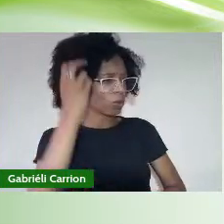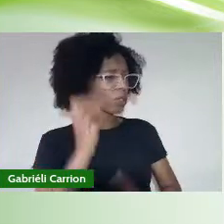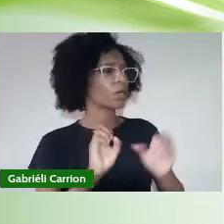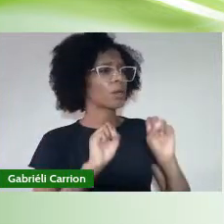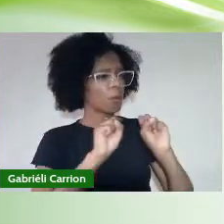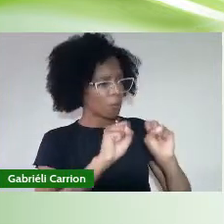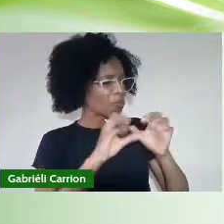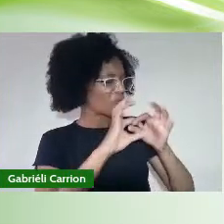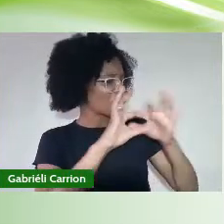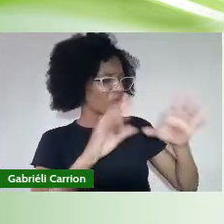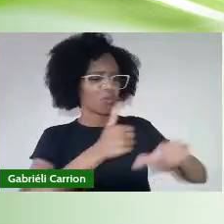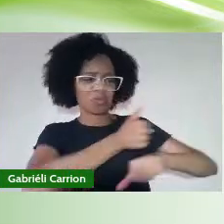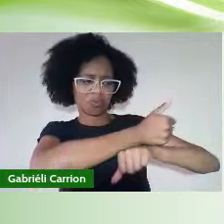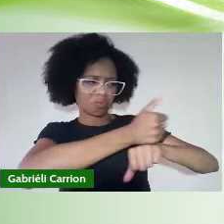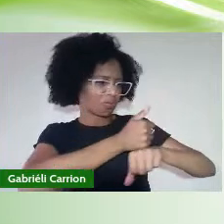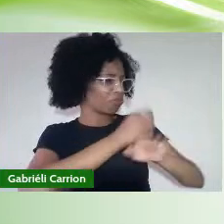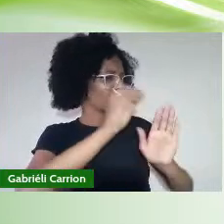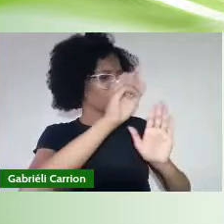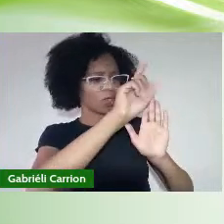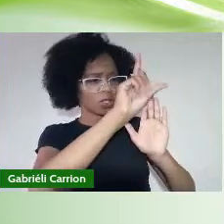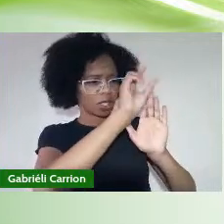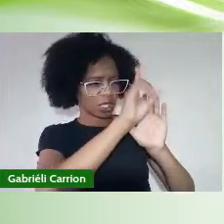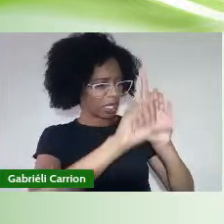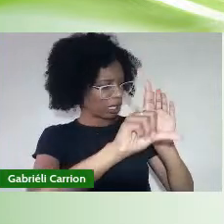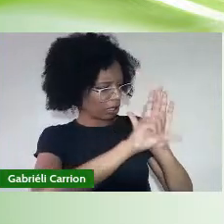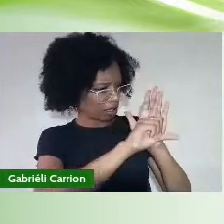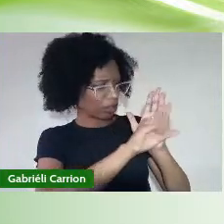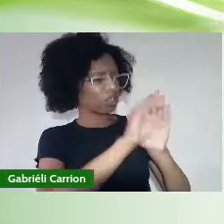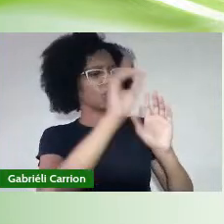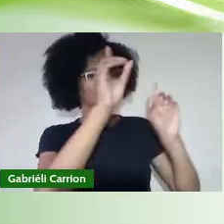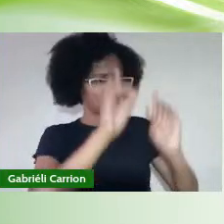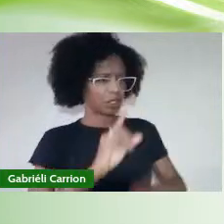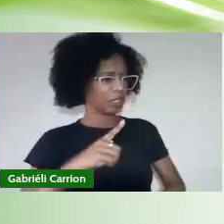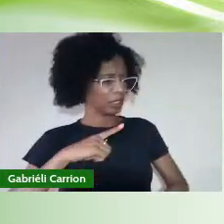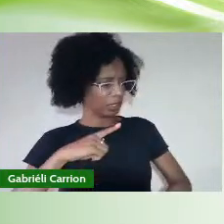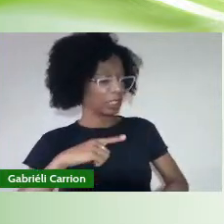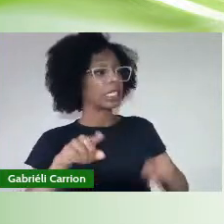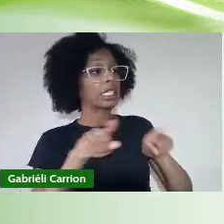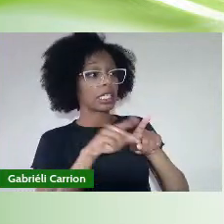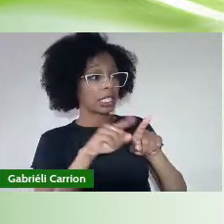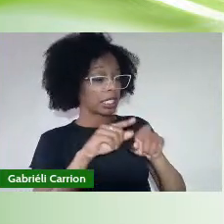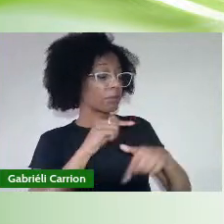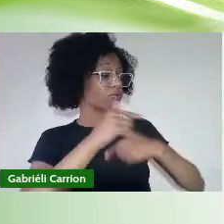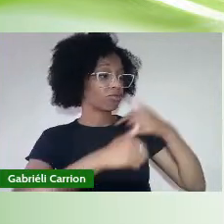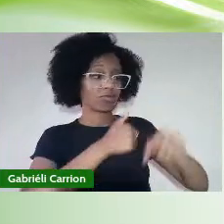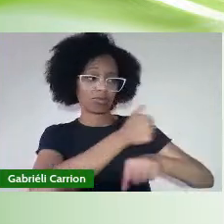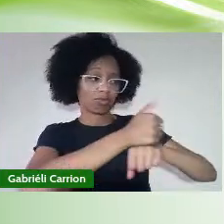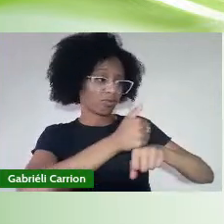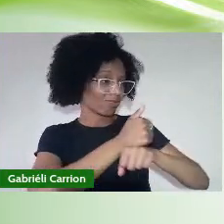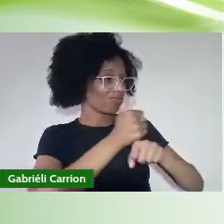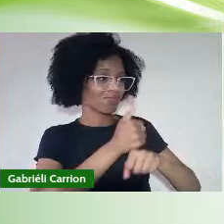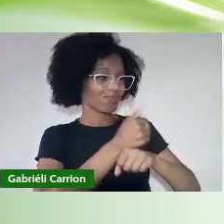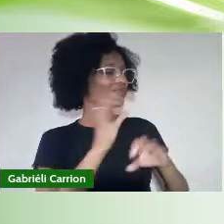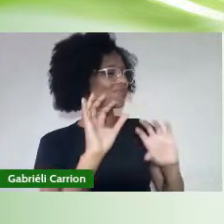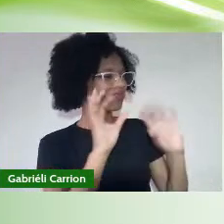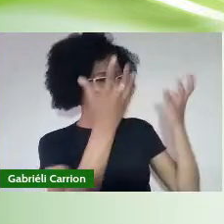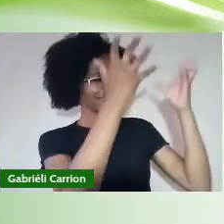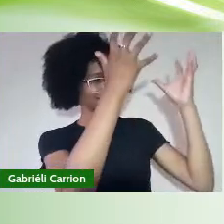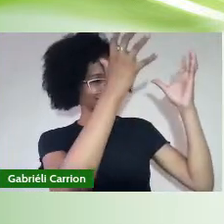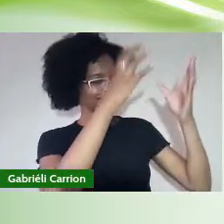de todos os direitos e prerrogativas previstos em lei E para o exercício de sua profissão Parabéns